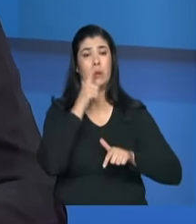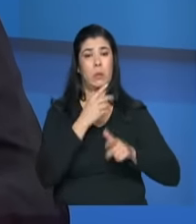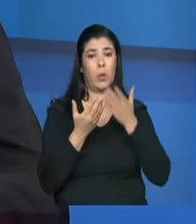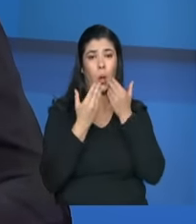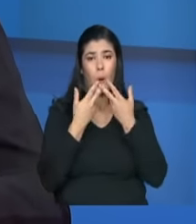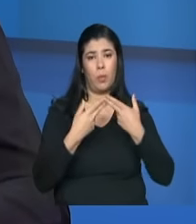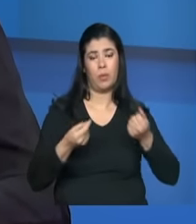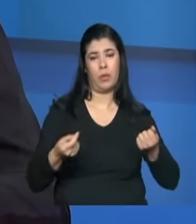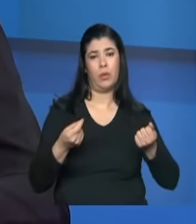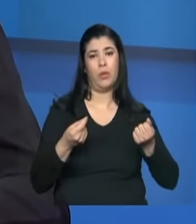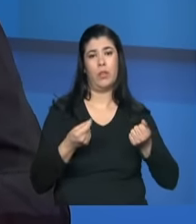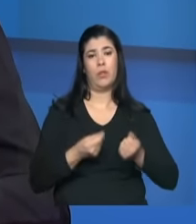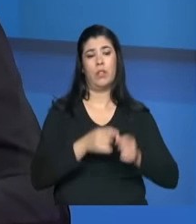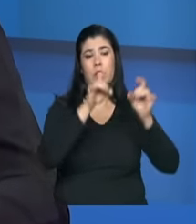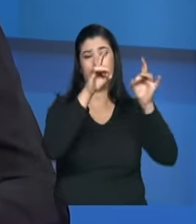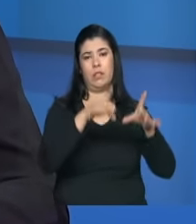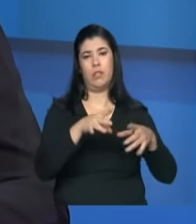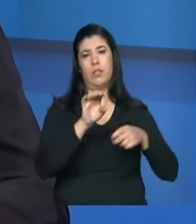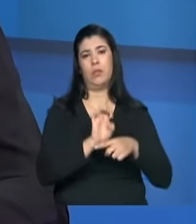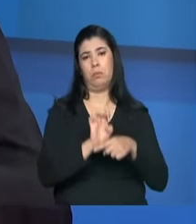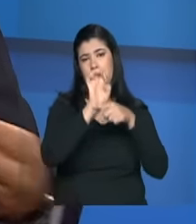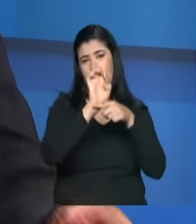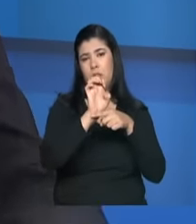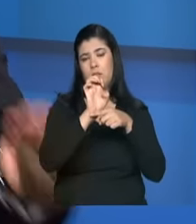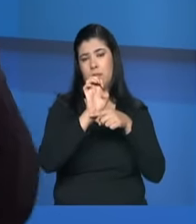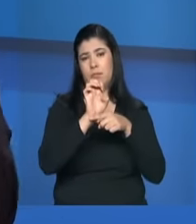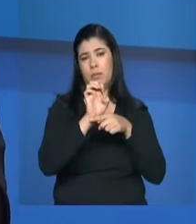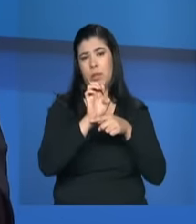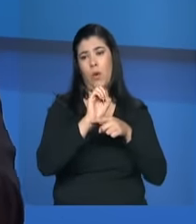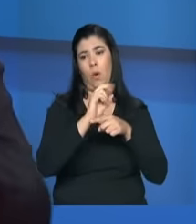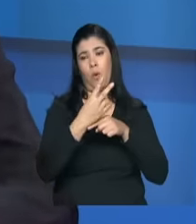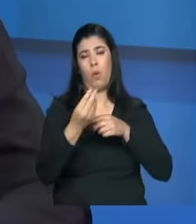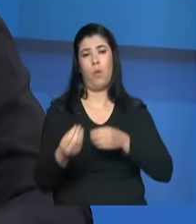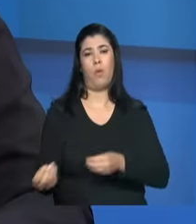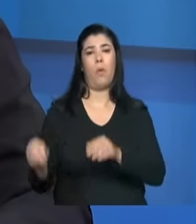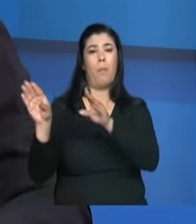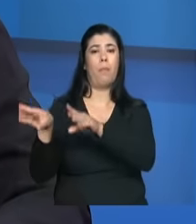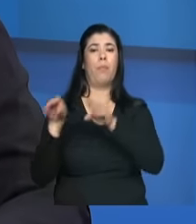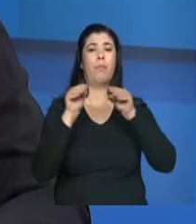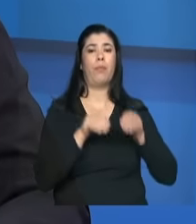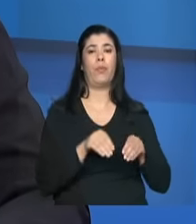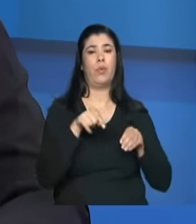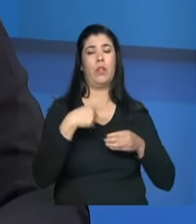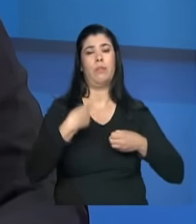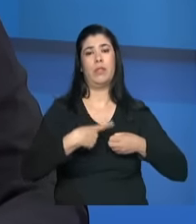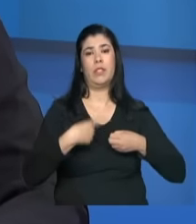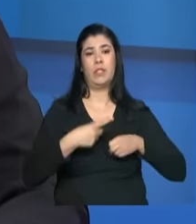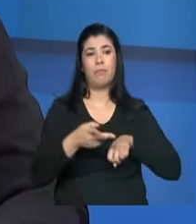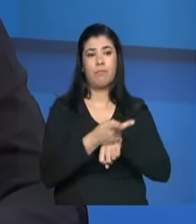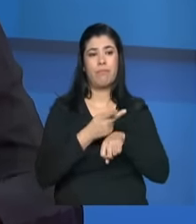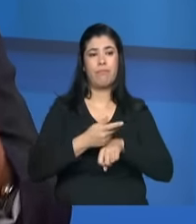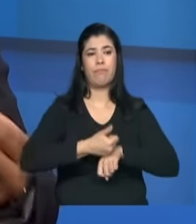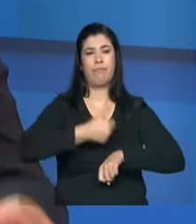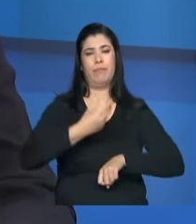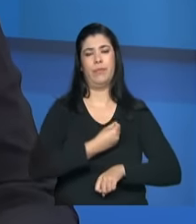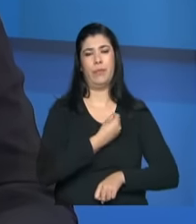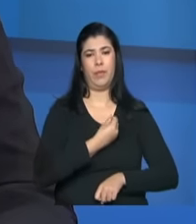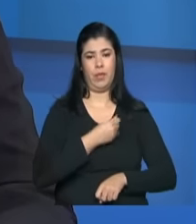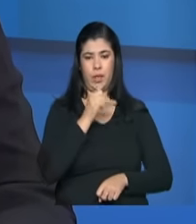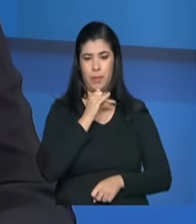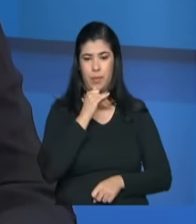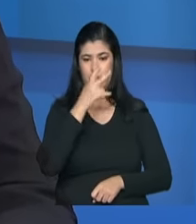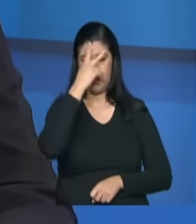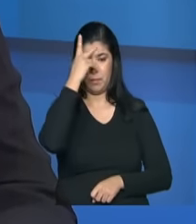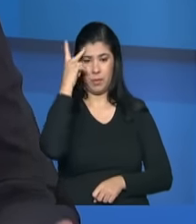são migrantes que passam que mudam de cidade em busca também de sobrevivência nós temos também situações de